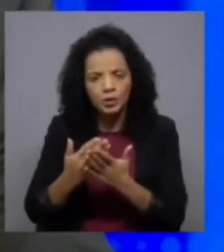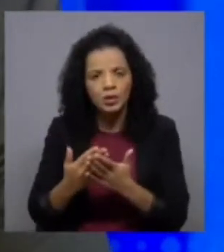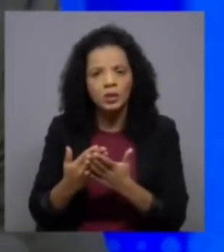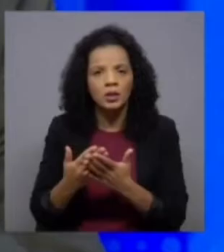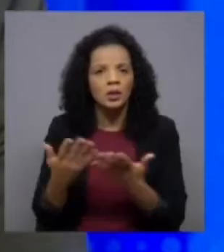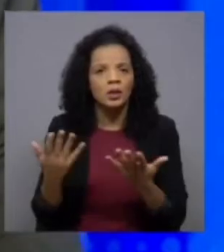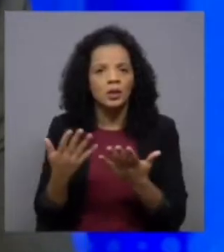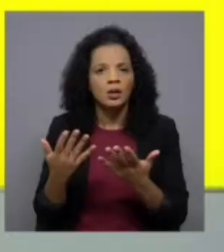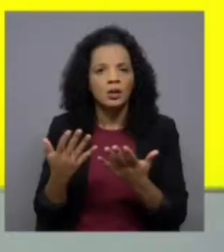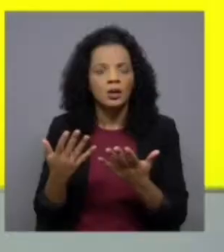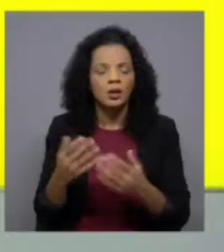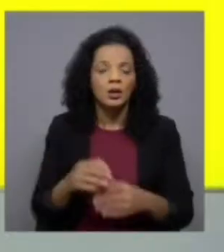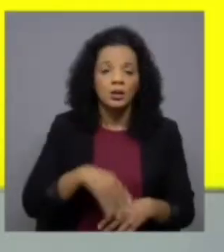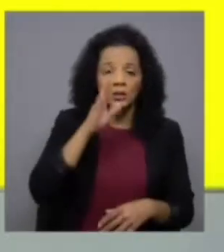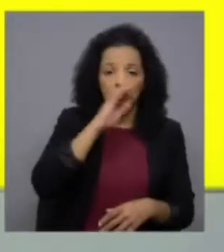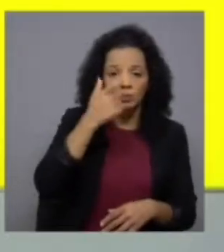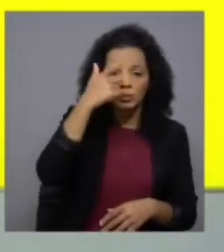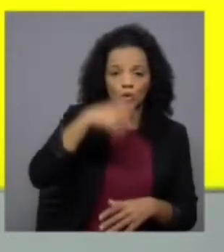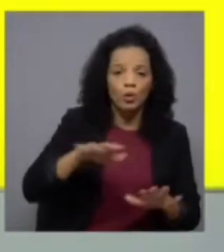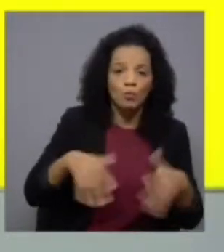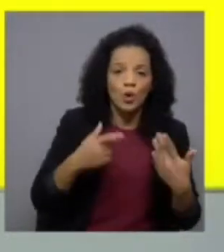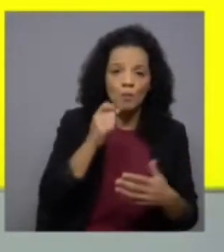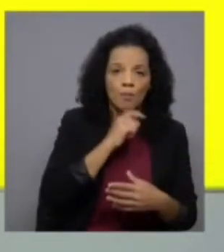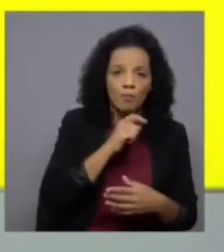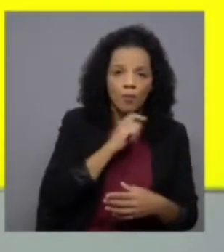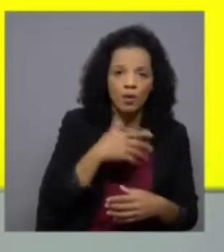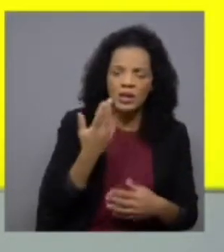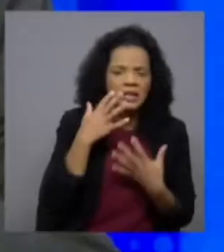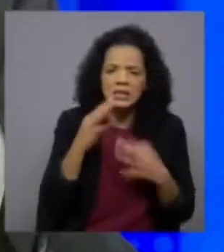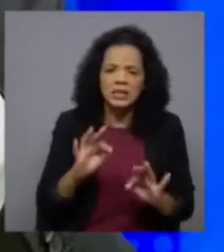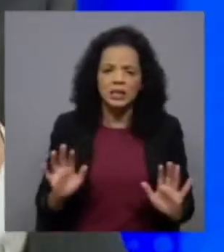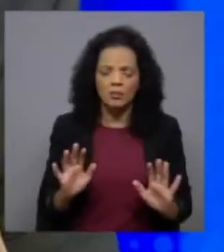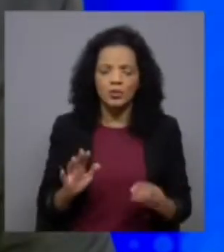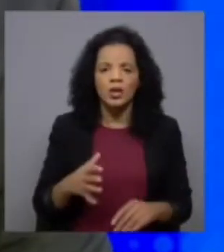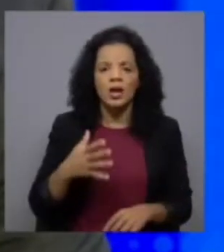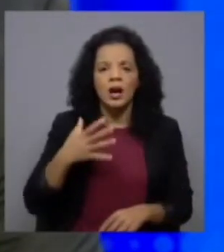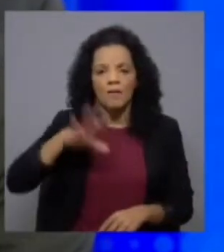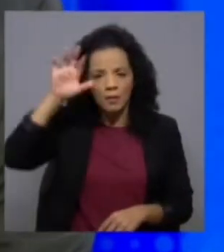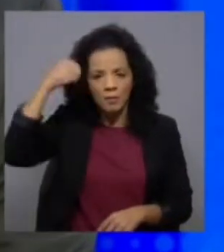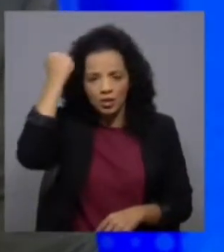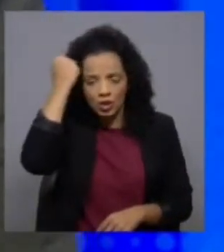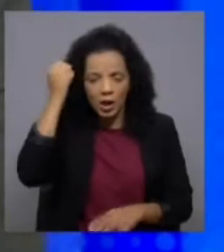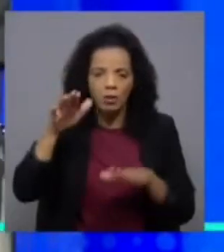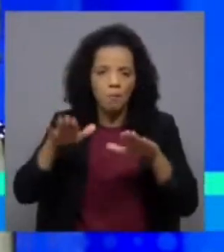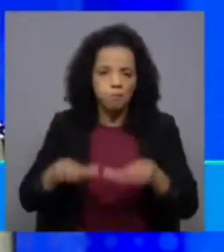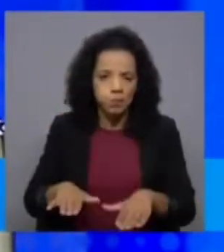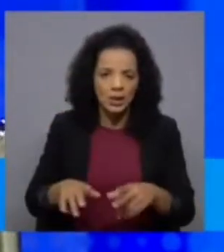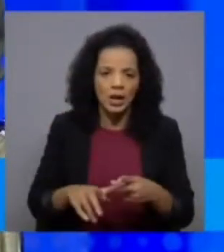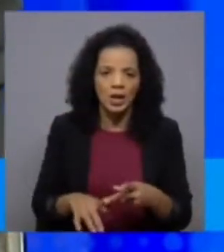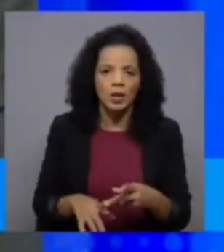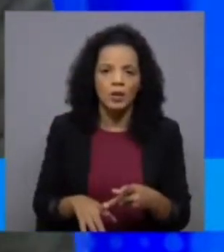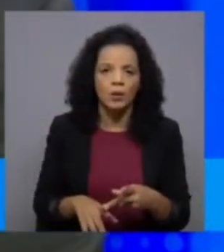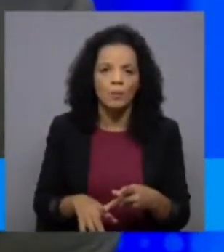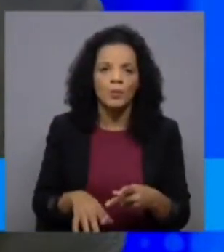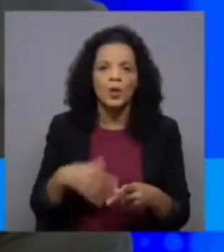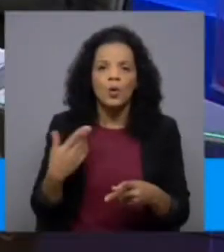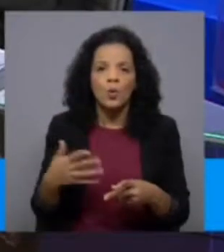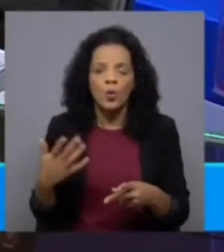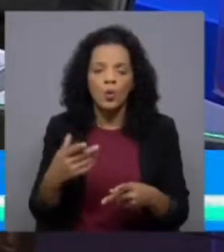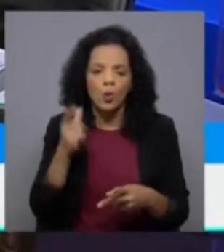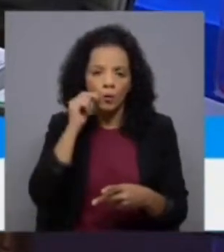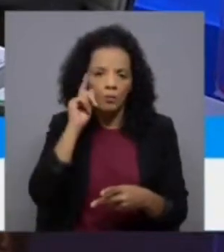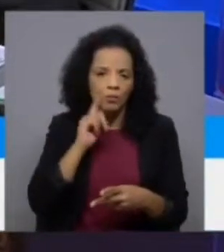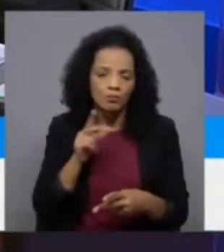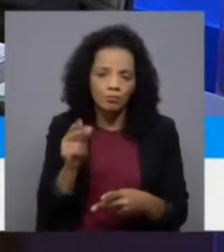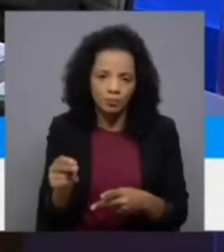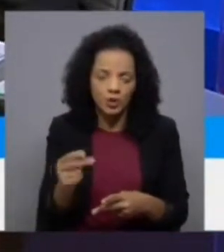que quem se despede pode ter direito a um subsídio de desemprego quer acabar o mestrado que está pendurado há tanto tempo ou um casal em